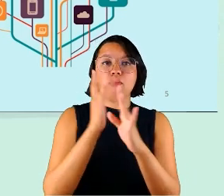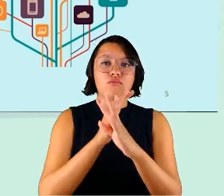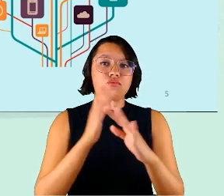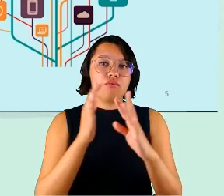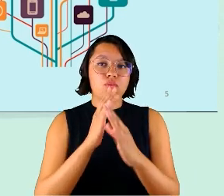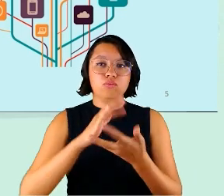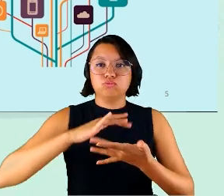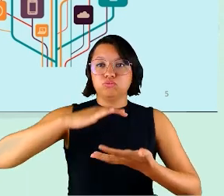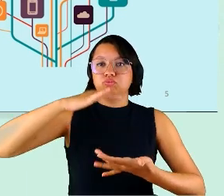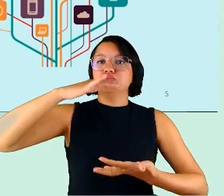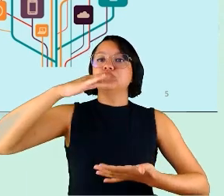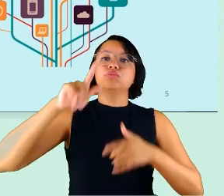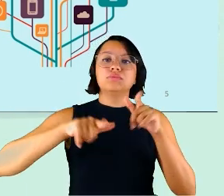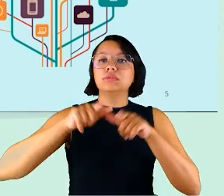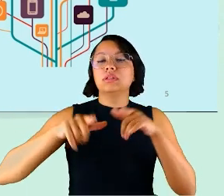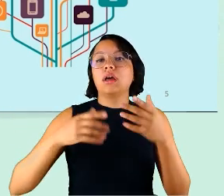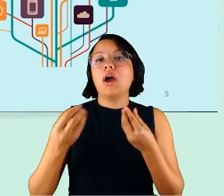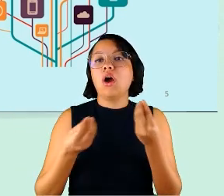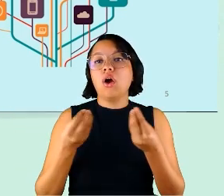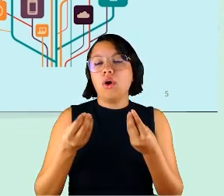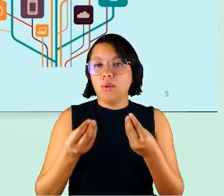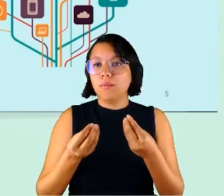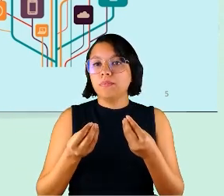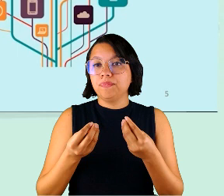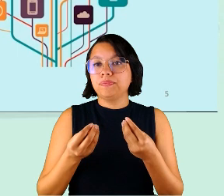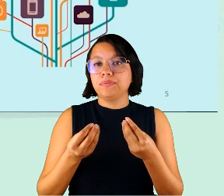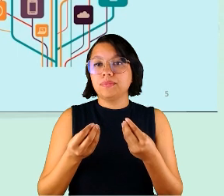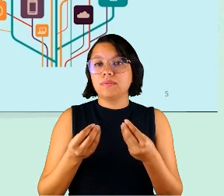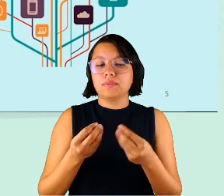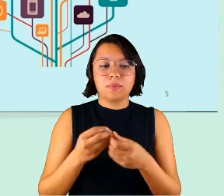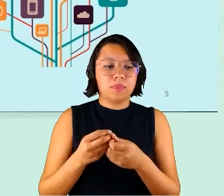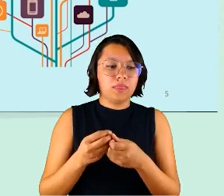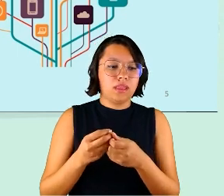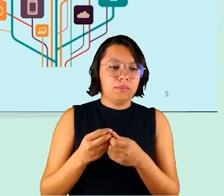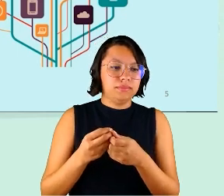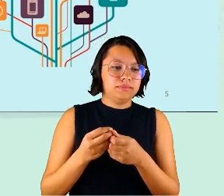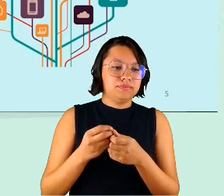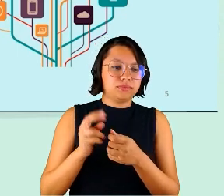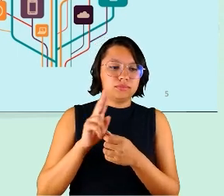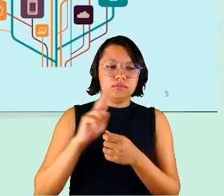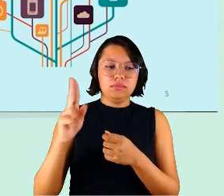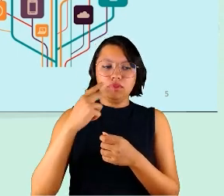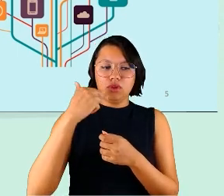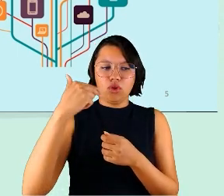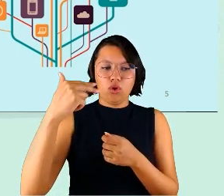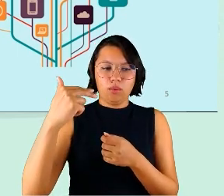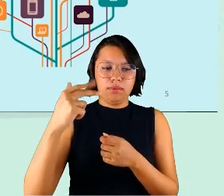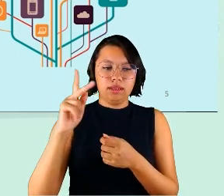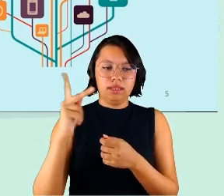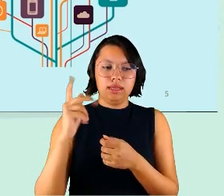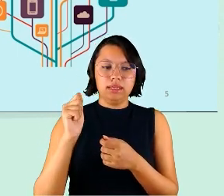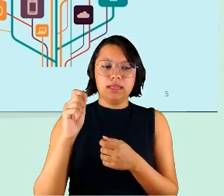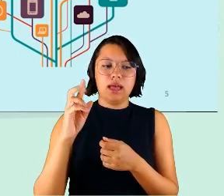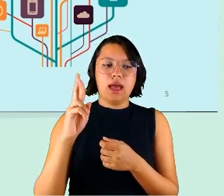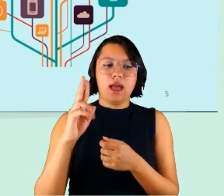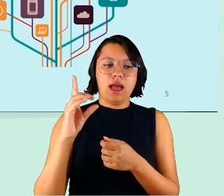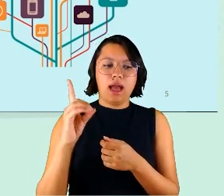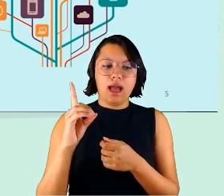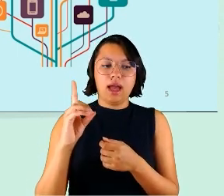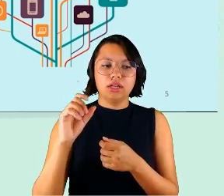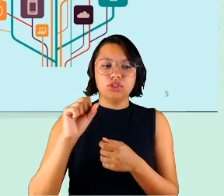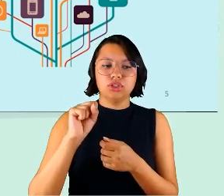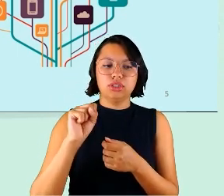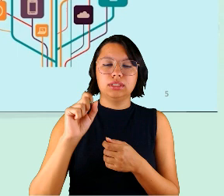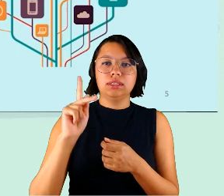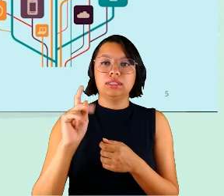trabalho, uma parte então de hard skills e outra coisa importante também o uso das tecnologias,